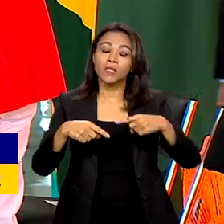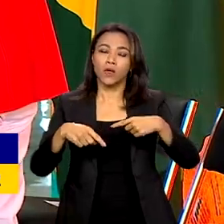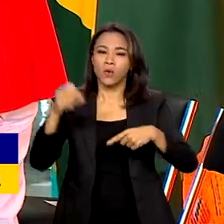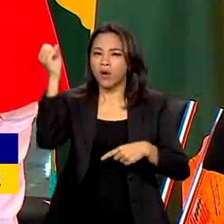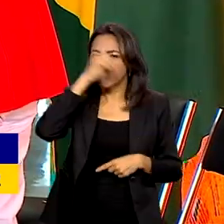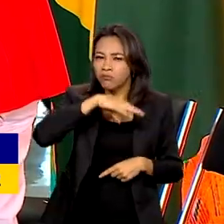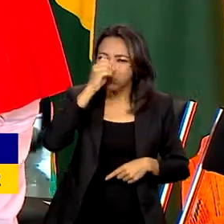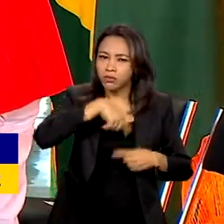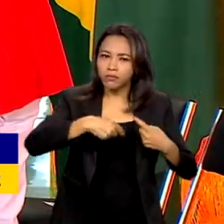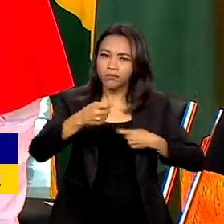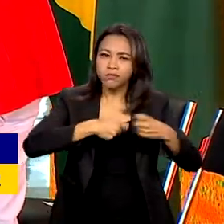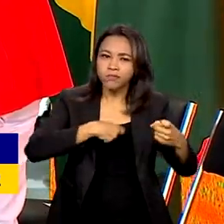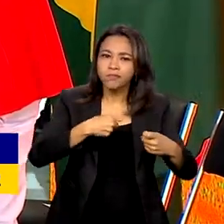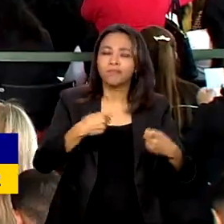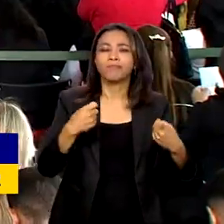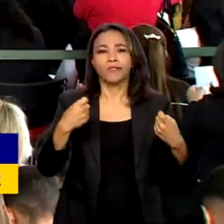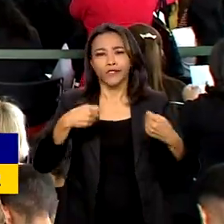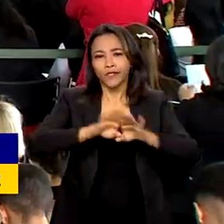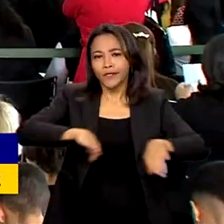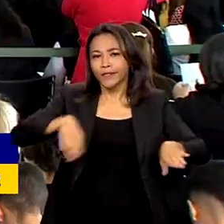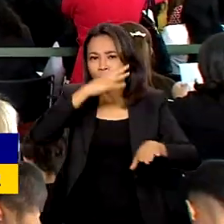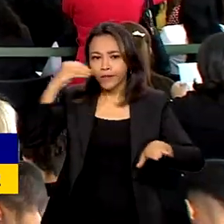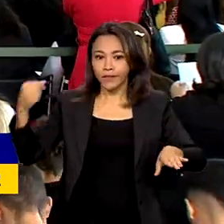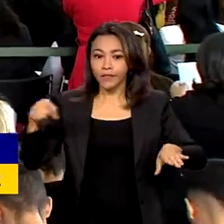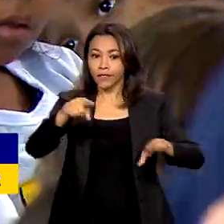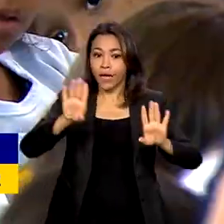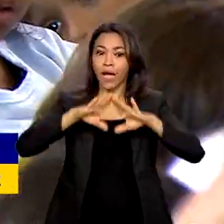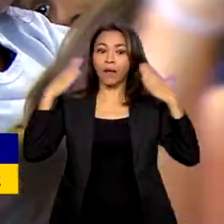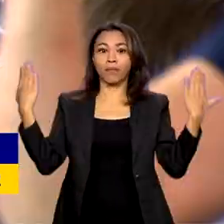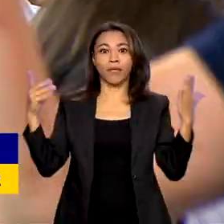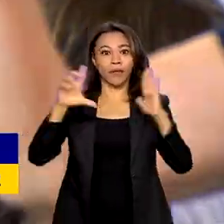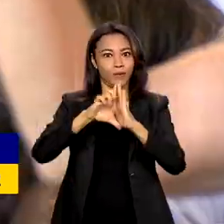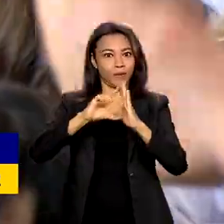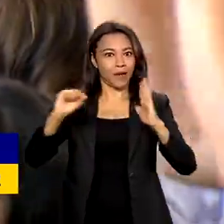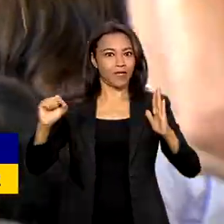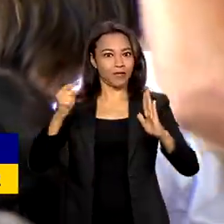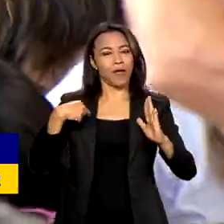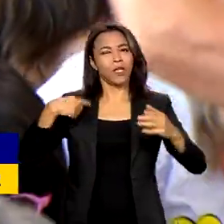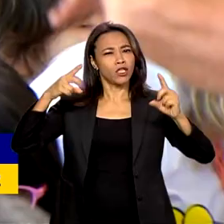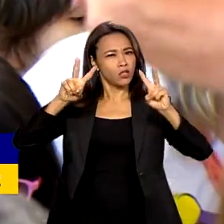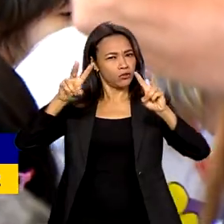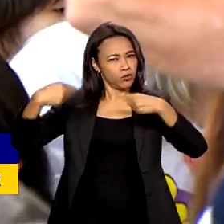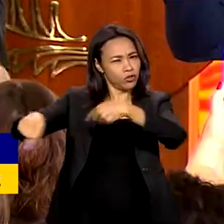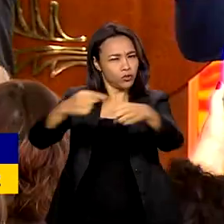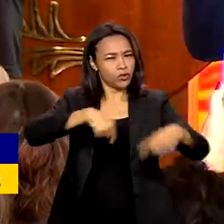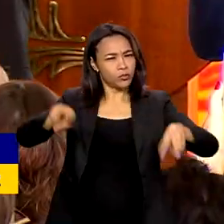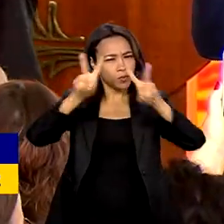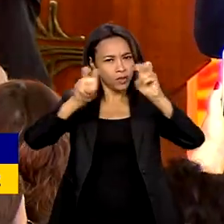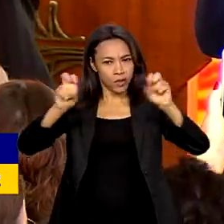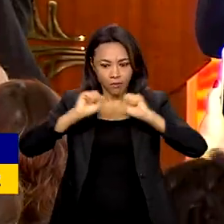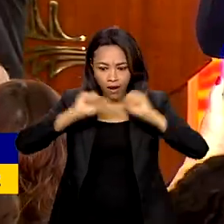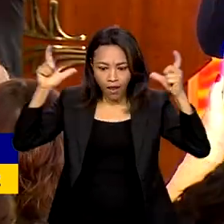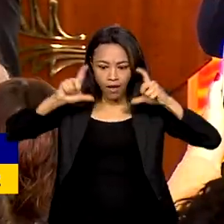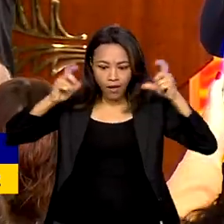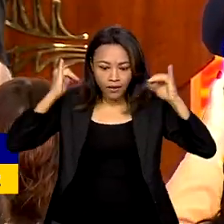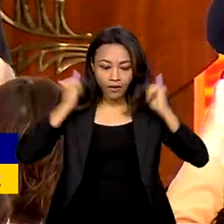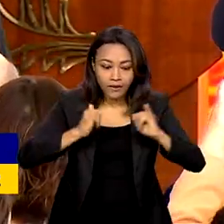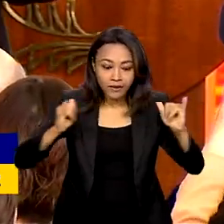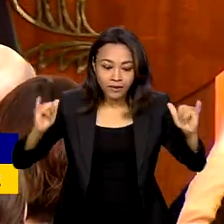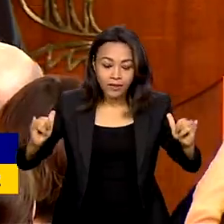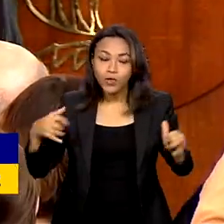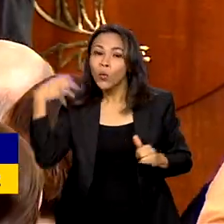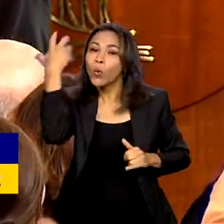o Palácio do Planalto abriu as portas para discutir o problema. E um alerta para os pequenos vem em forma de música.